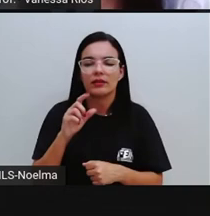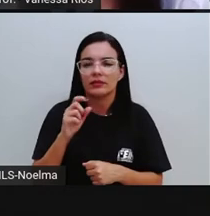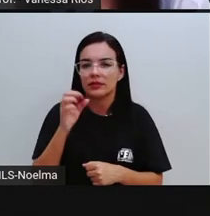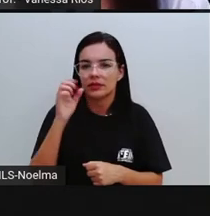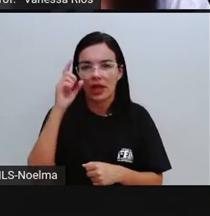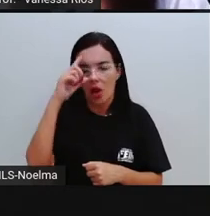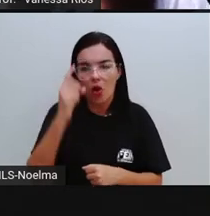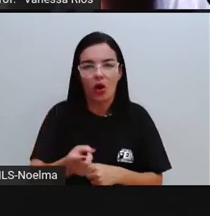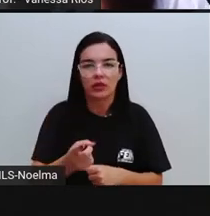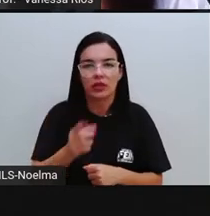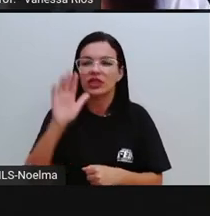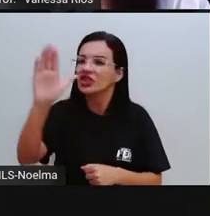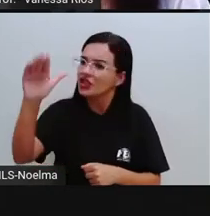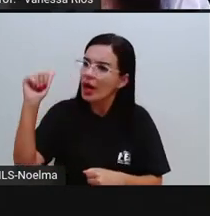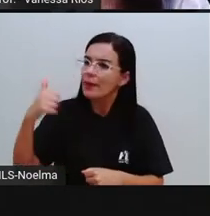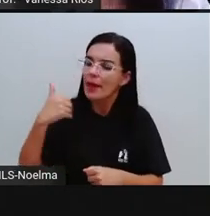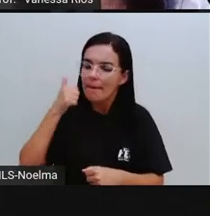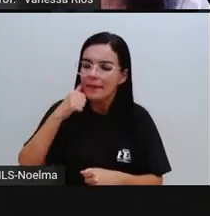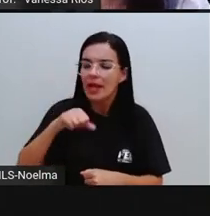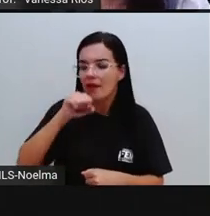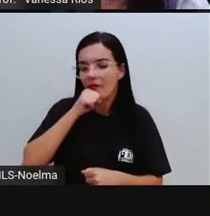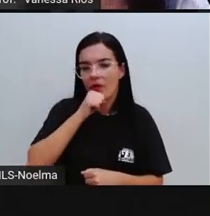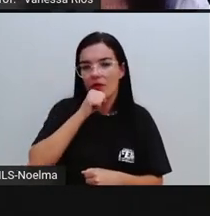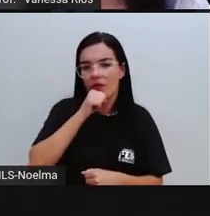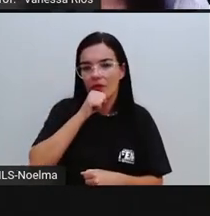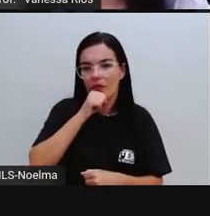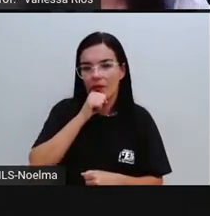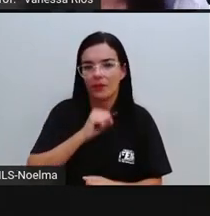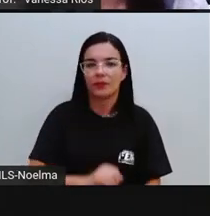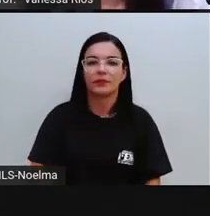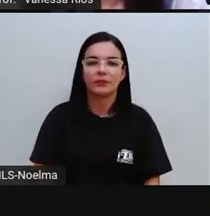afirmativo. Chame minha avó.